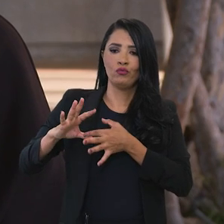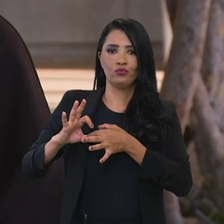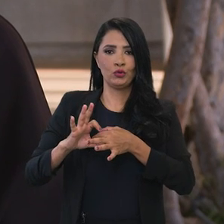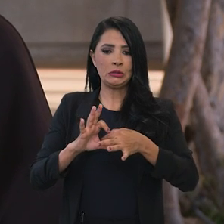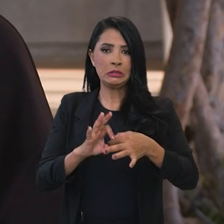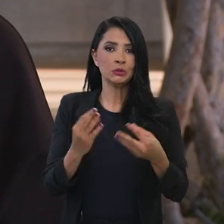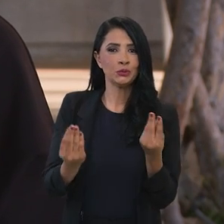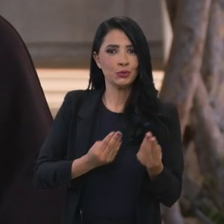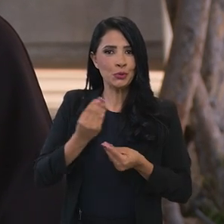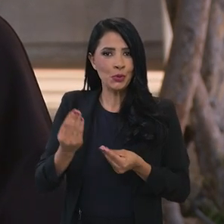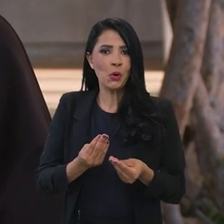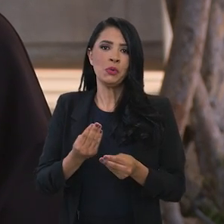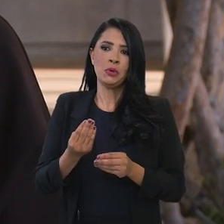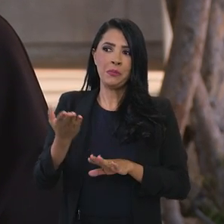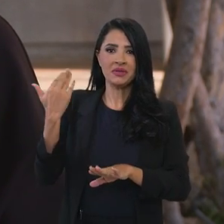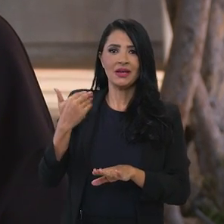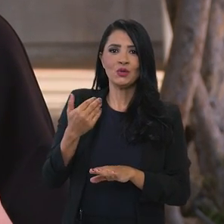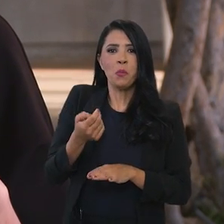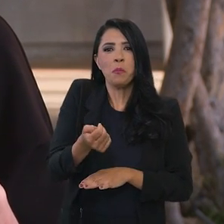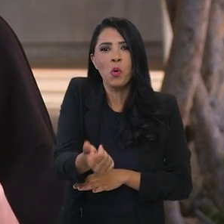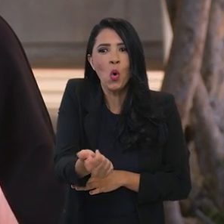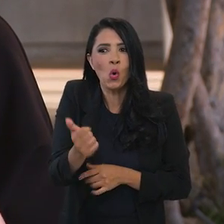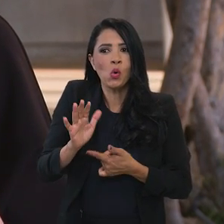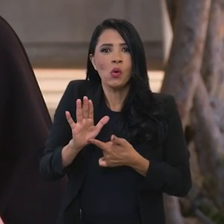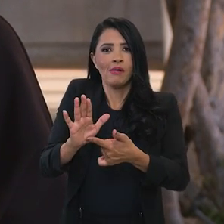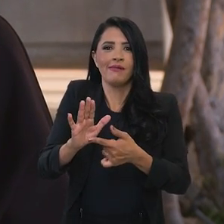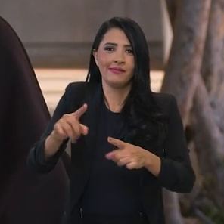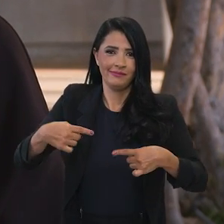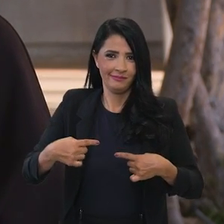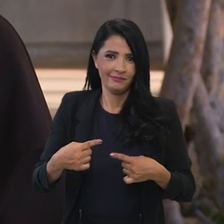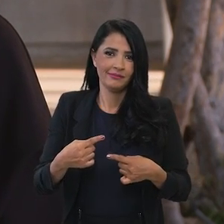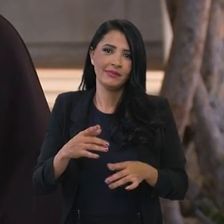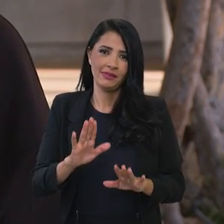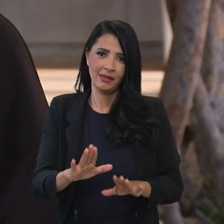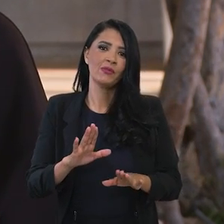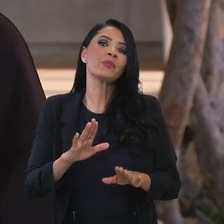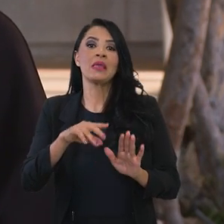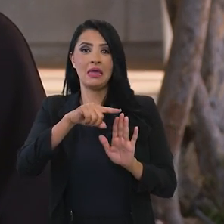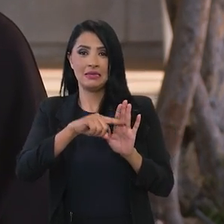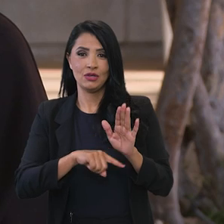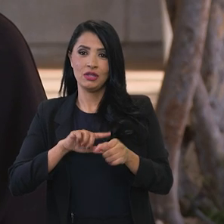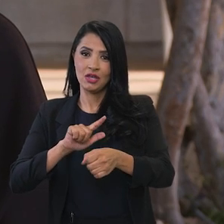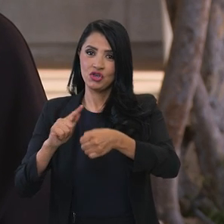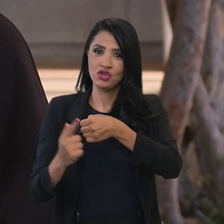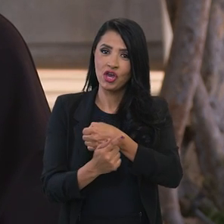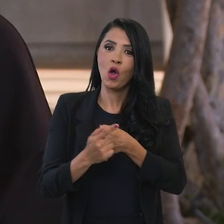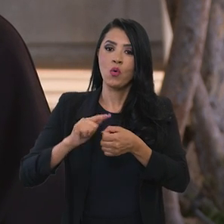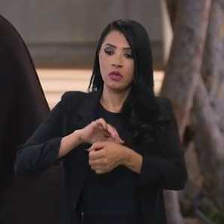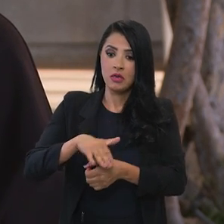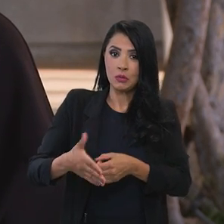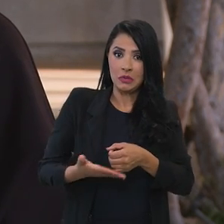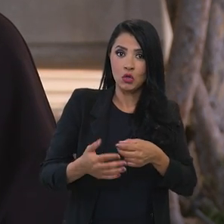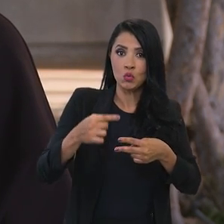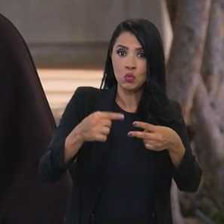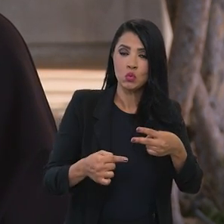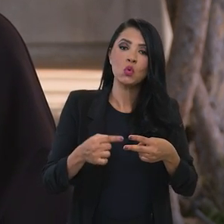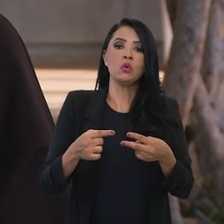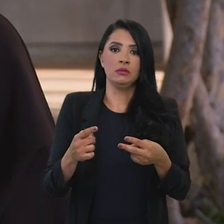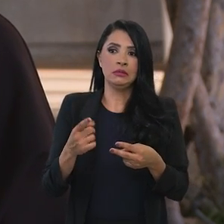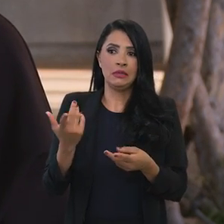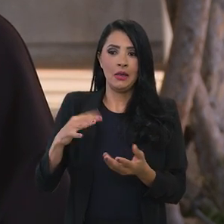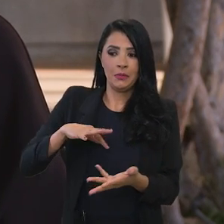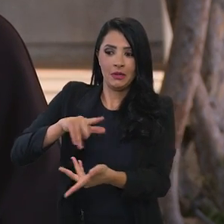menos evidente. Então, eu diria que a agenda geopolítica e a da sustentabilidade mudam o cenário internacional e